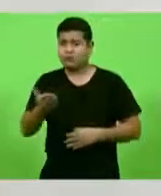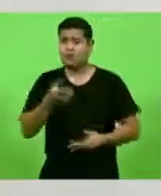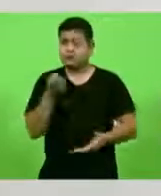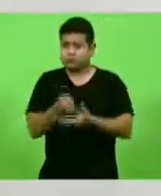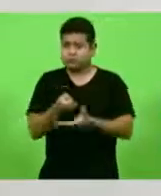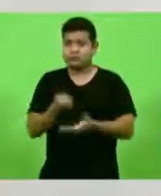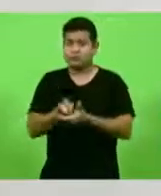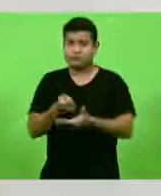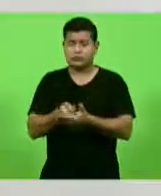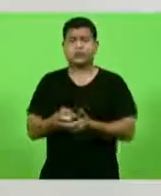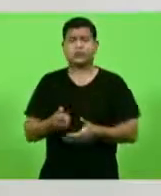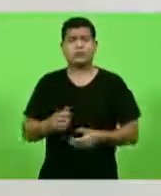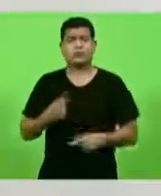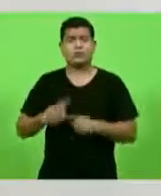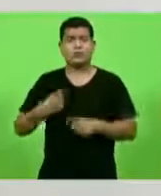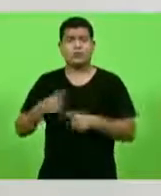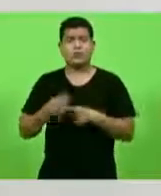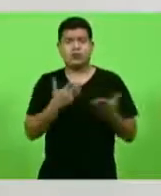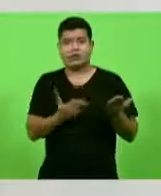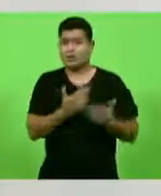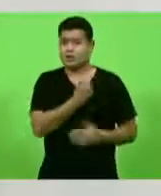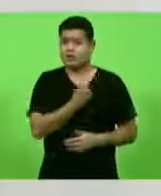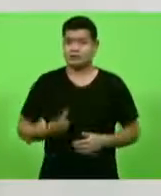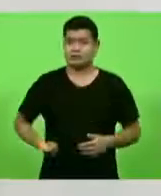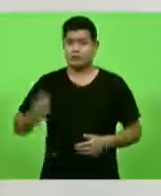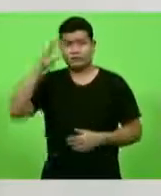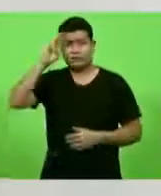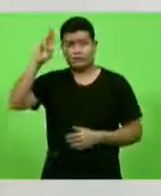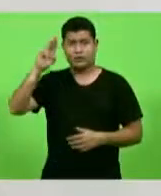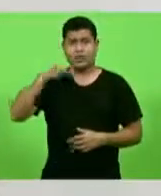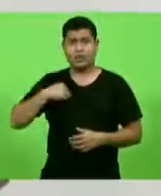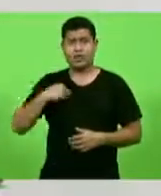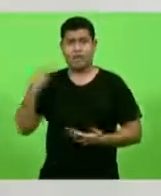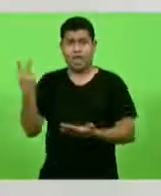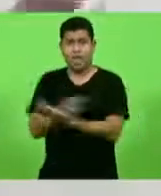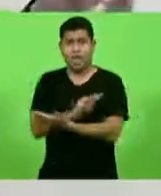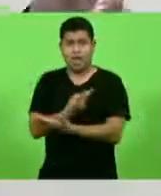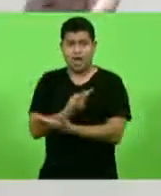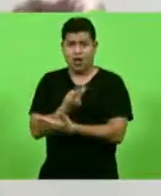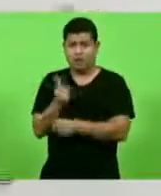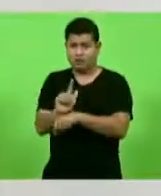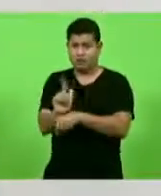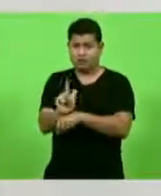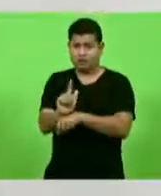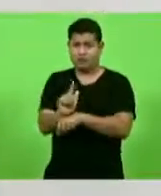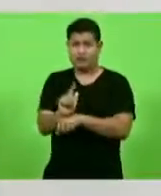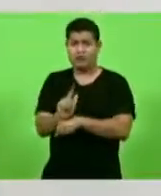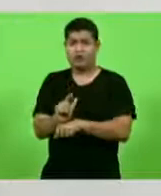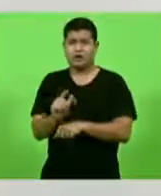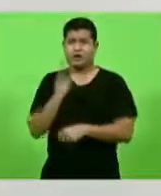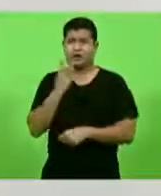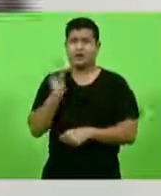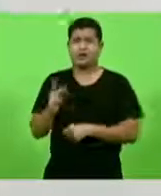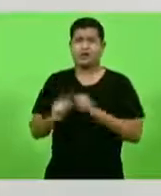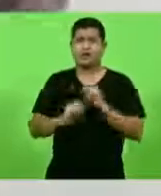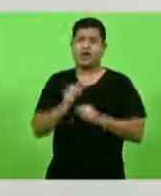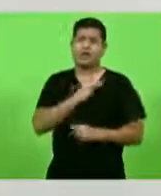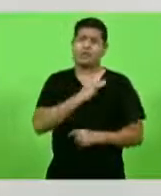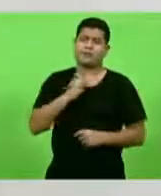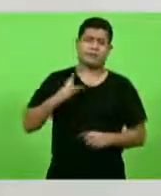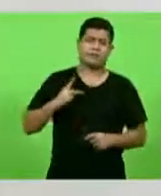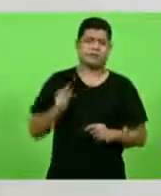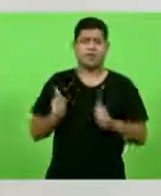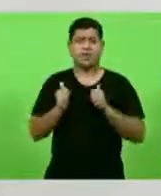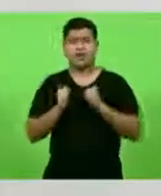população. Porque o governador Moisés, ele não só errou como gestor, que está dizendo por aí que o Ministério Público me isentou, que